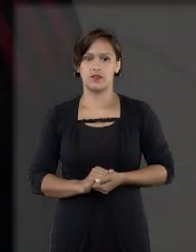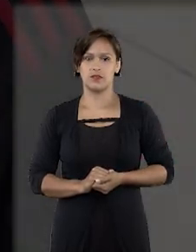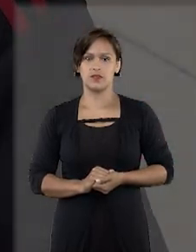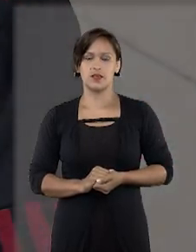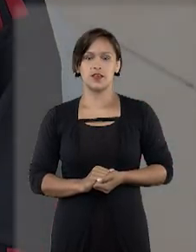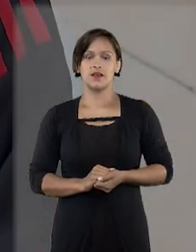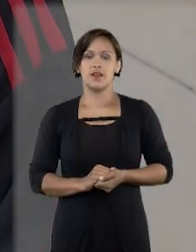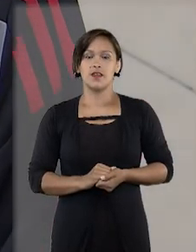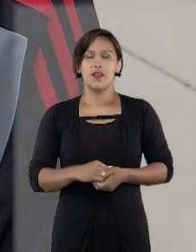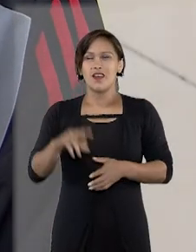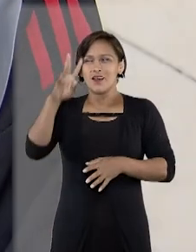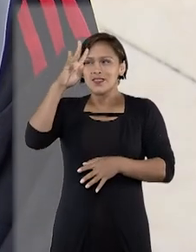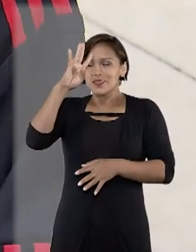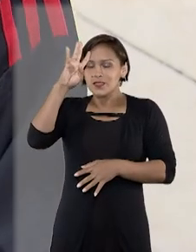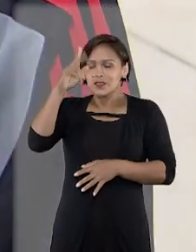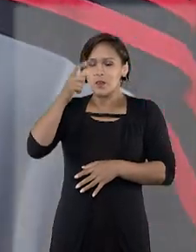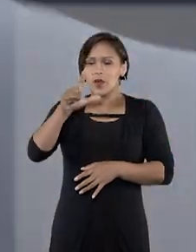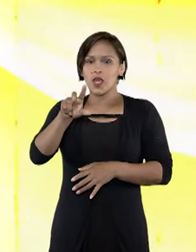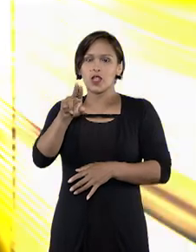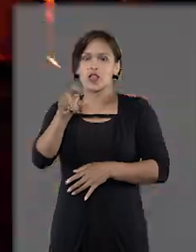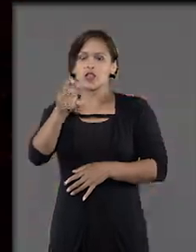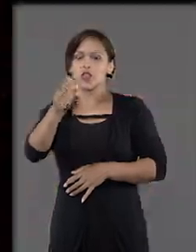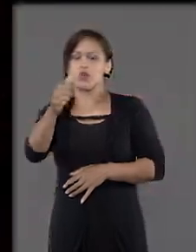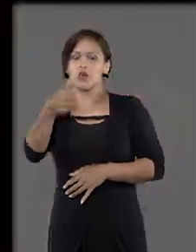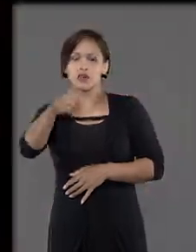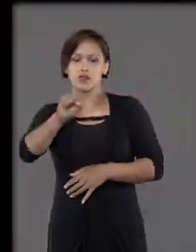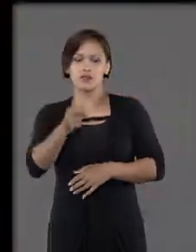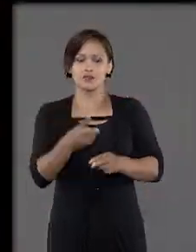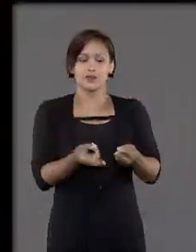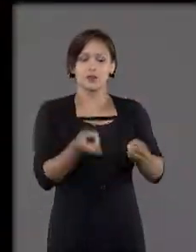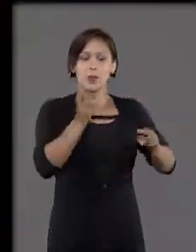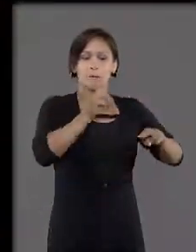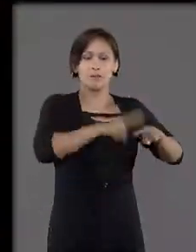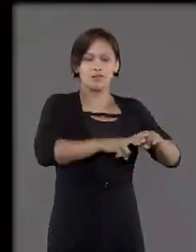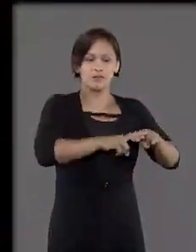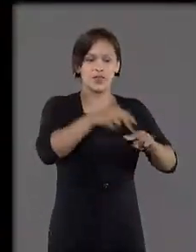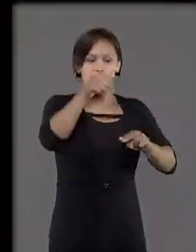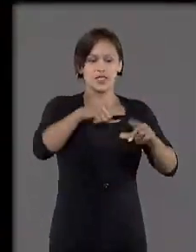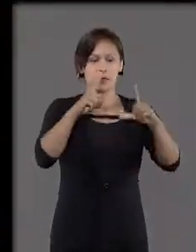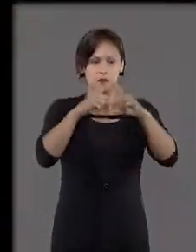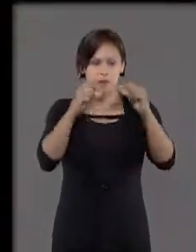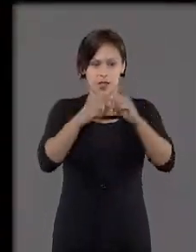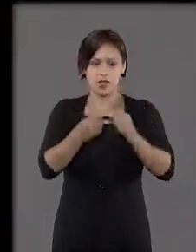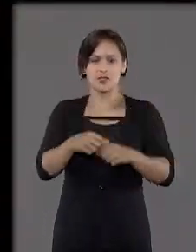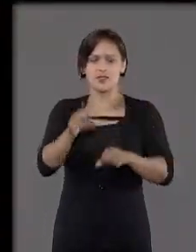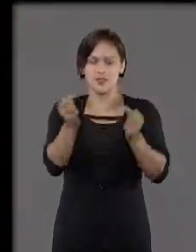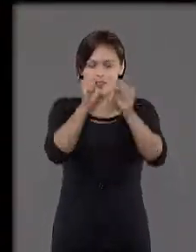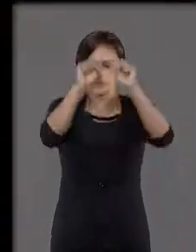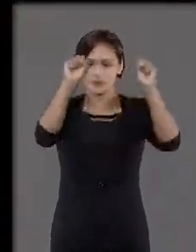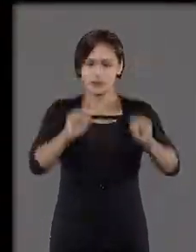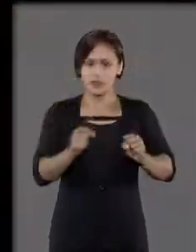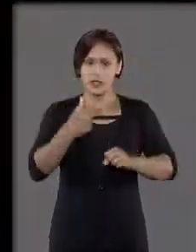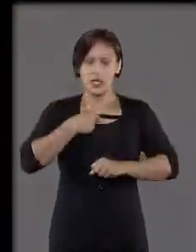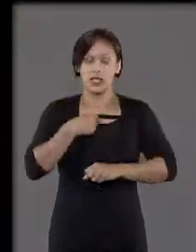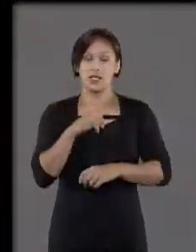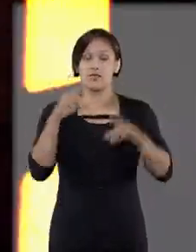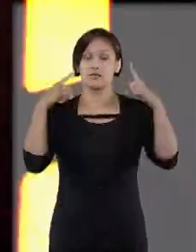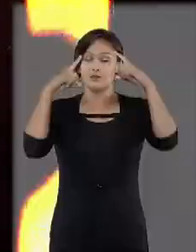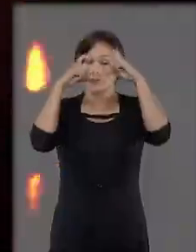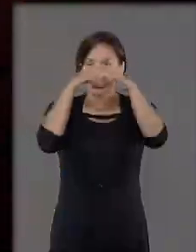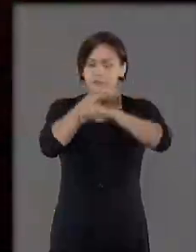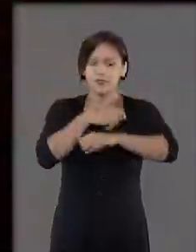A lembrança é do tempo em que Lucas Moreira ficou preso no Complexo Penitenciário da Papuda, no Distrito Federal.